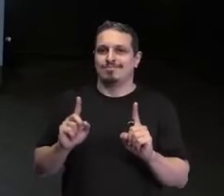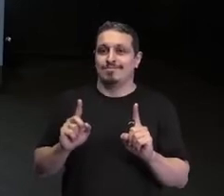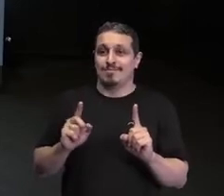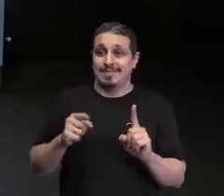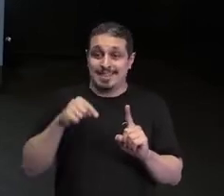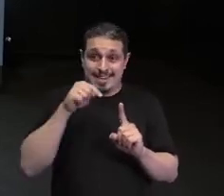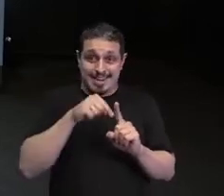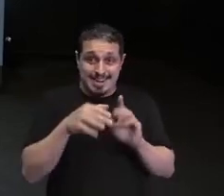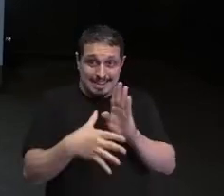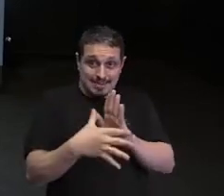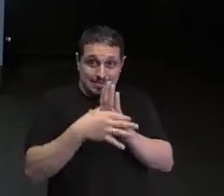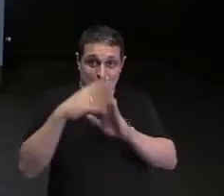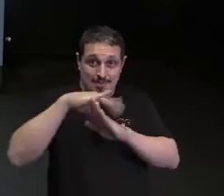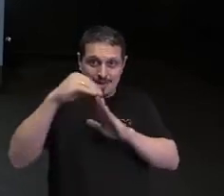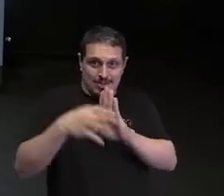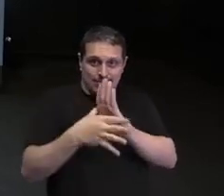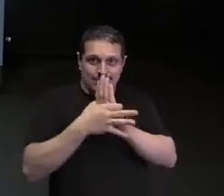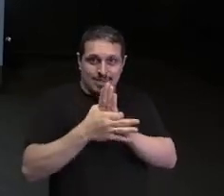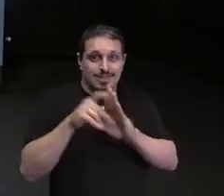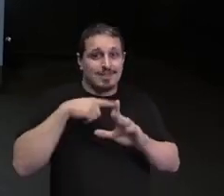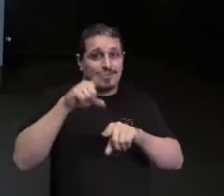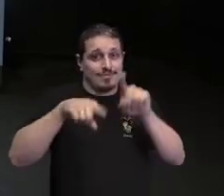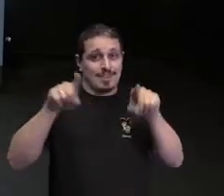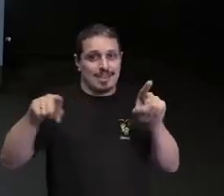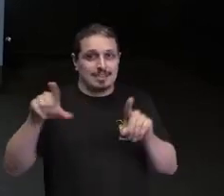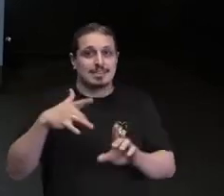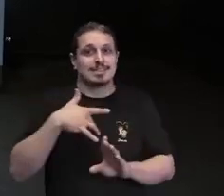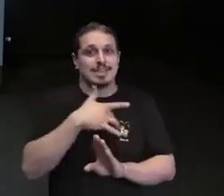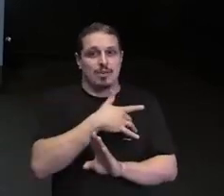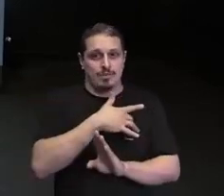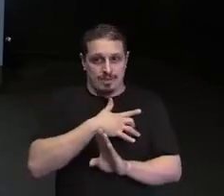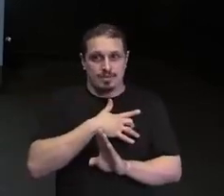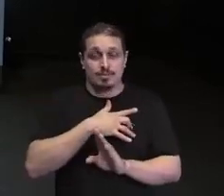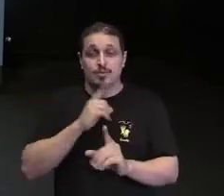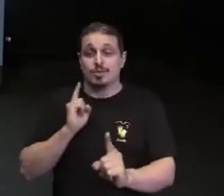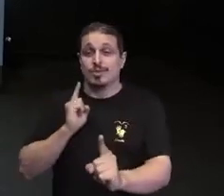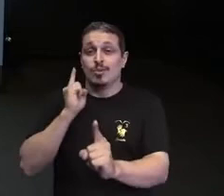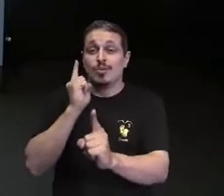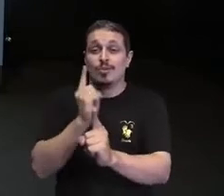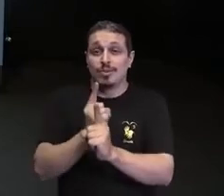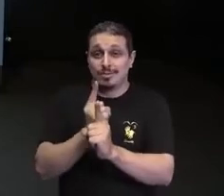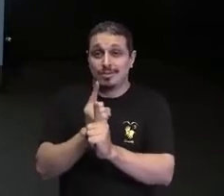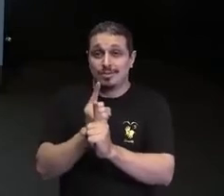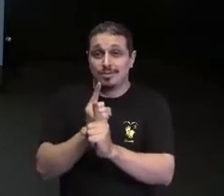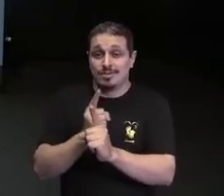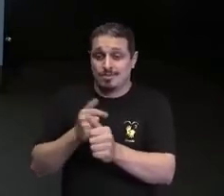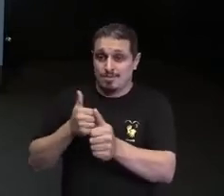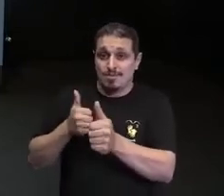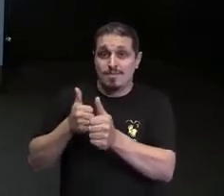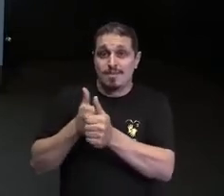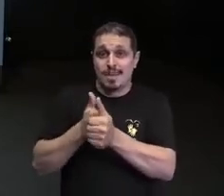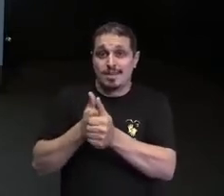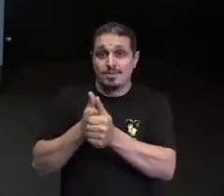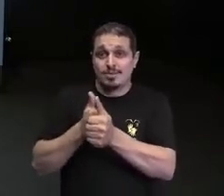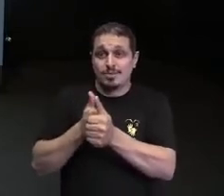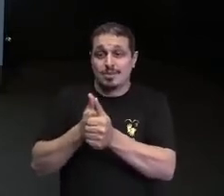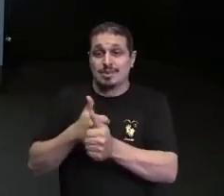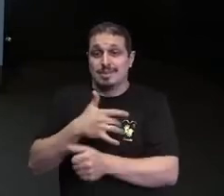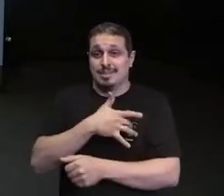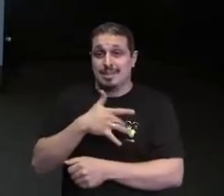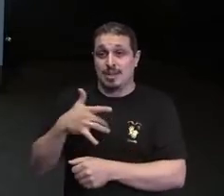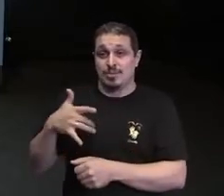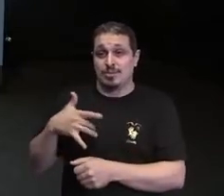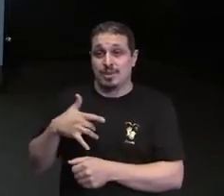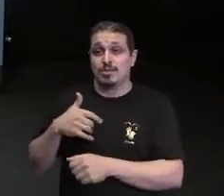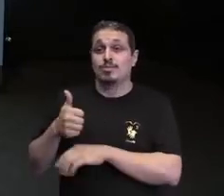ele vai encontrar na saúde, ele vai encontrar nos contatos com os profissionais da saúde, muitos momentos no pronto